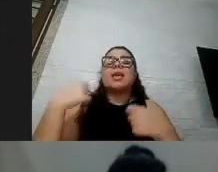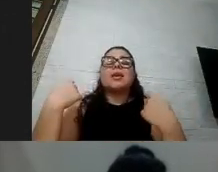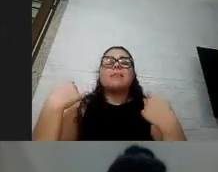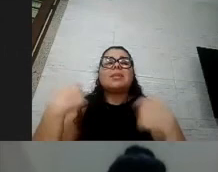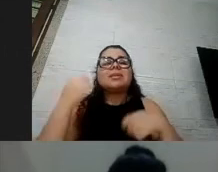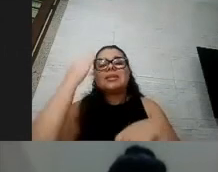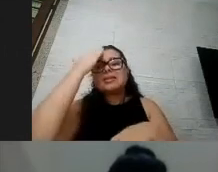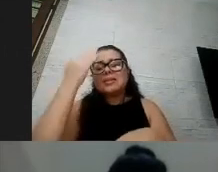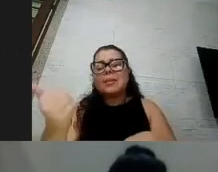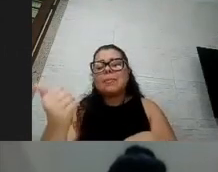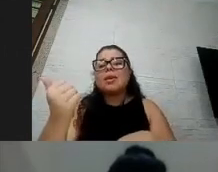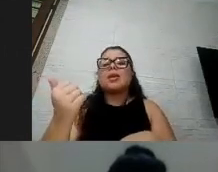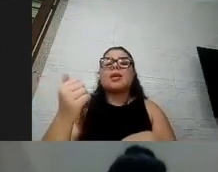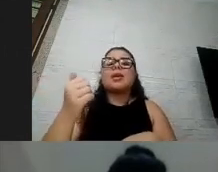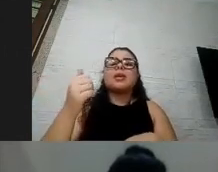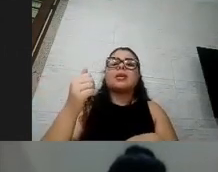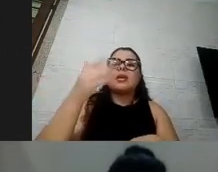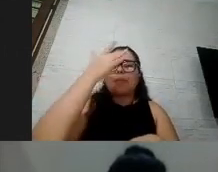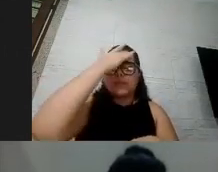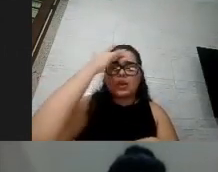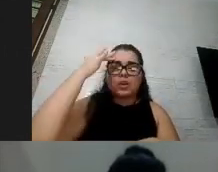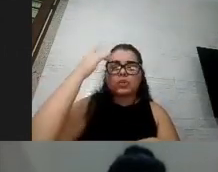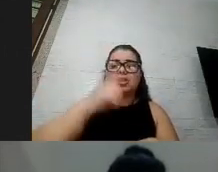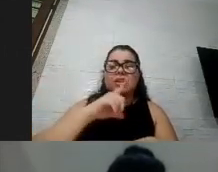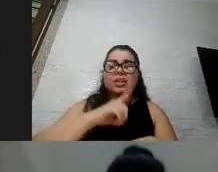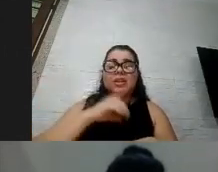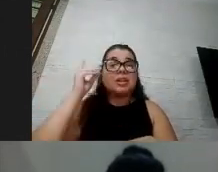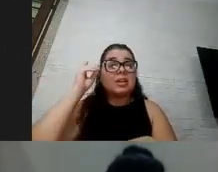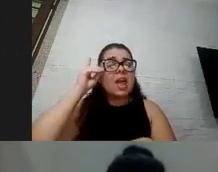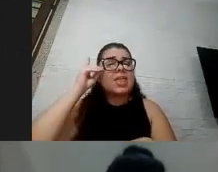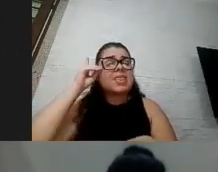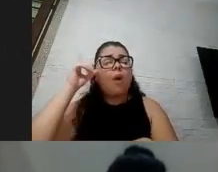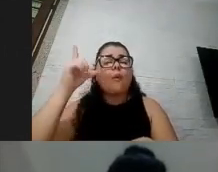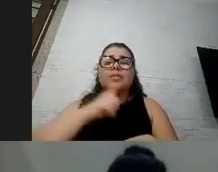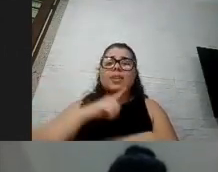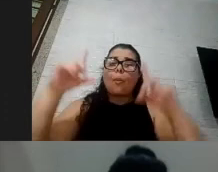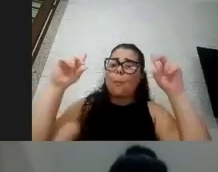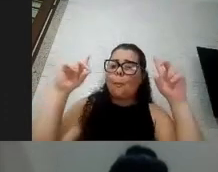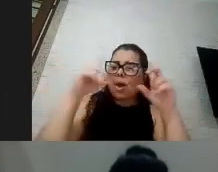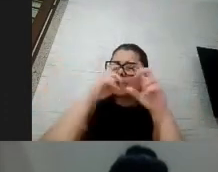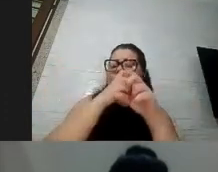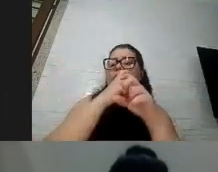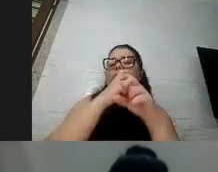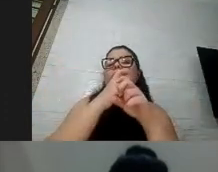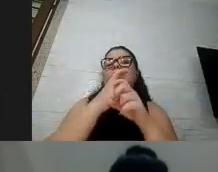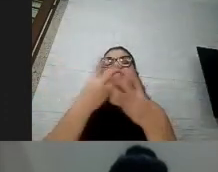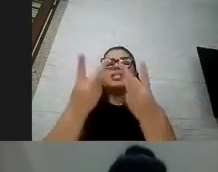geral pessoas com síndrome de Down com autismo tem algum tipo de dificuldade de integração sensorial